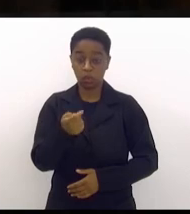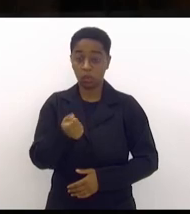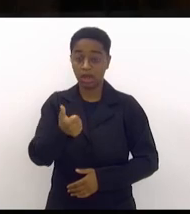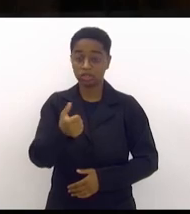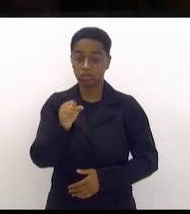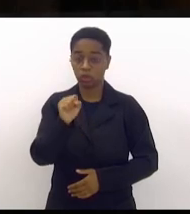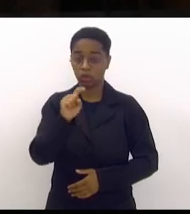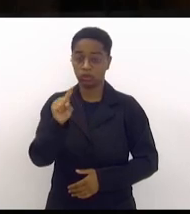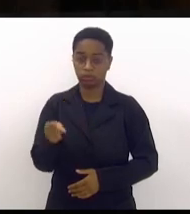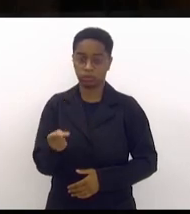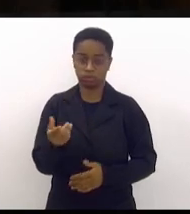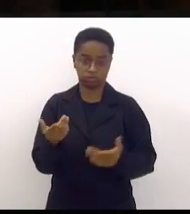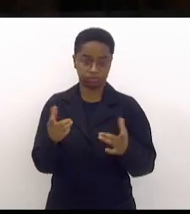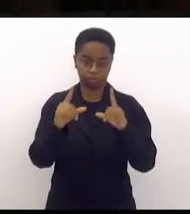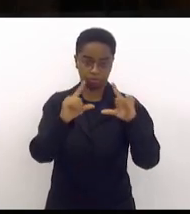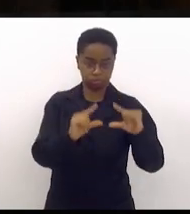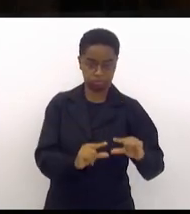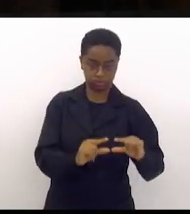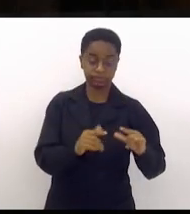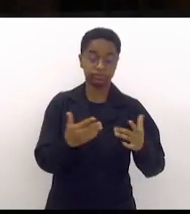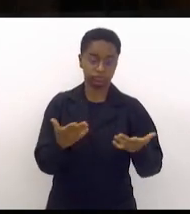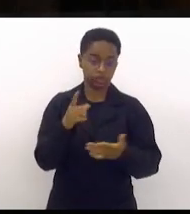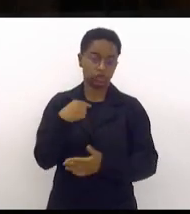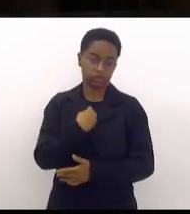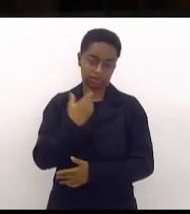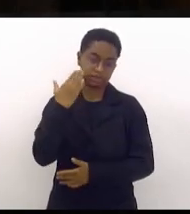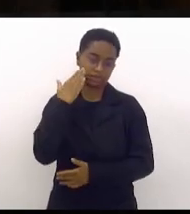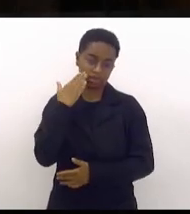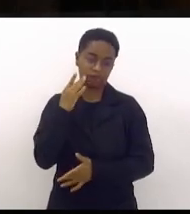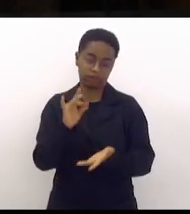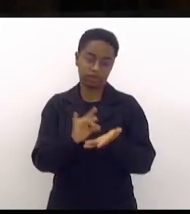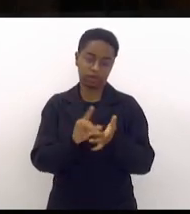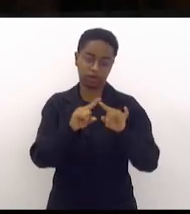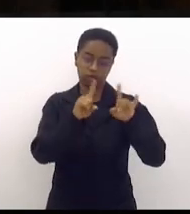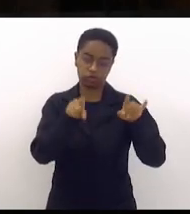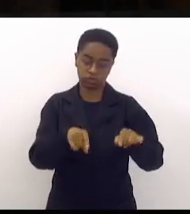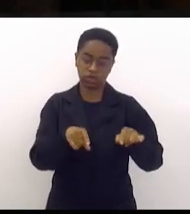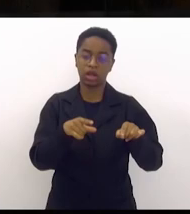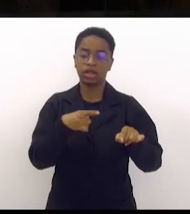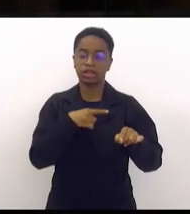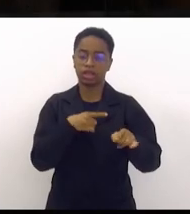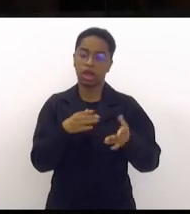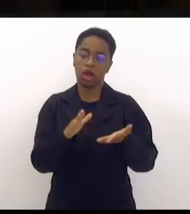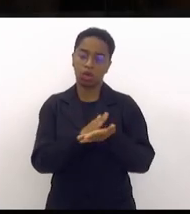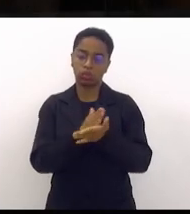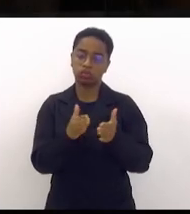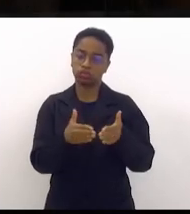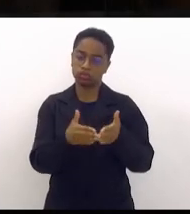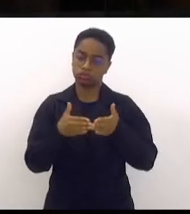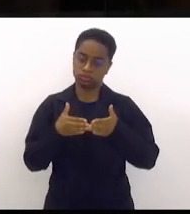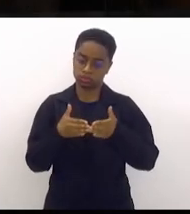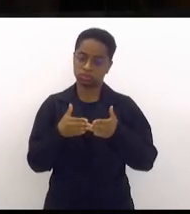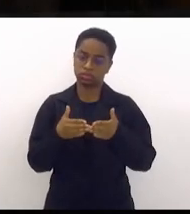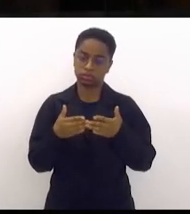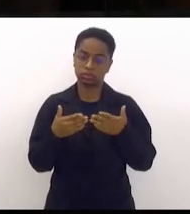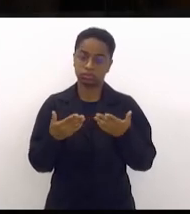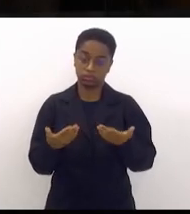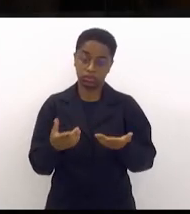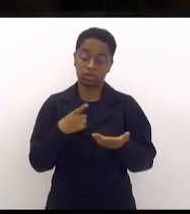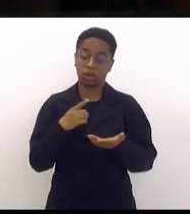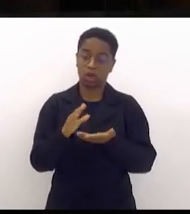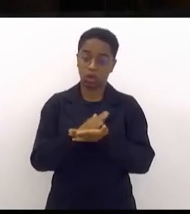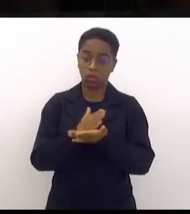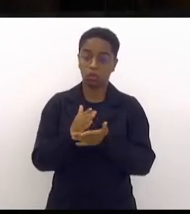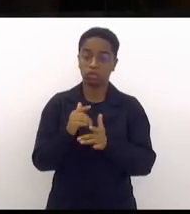mil. E a gente sabe que de um efetivo você tem os que estão licenciados, falando ativos, os que fazem